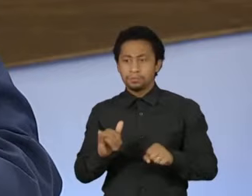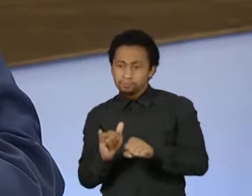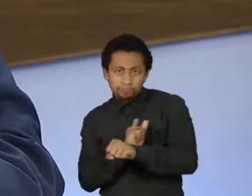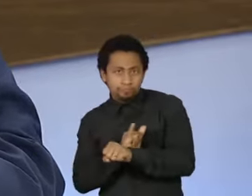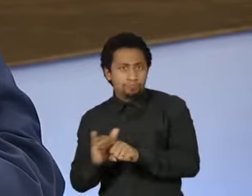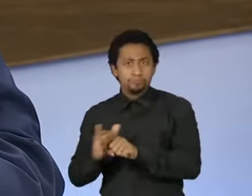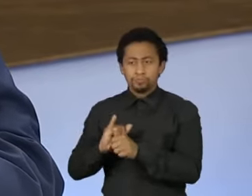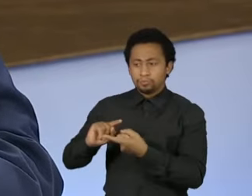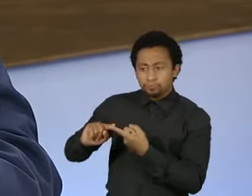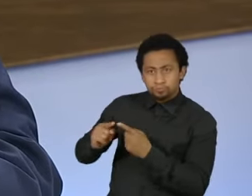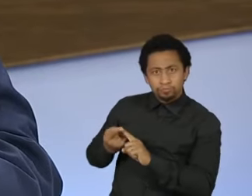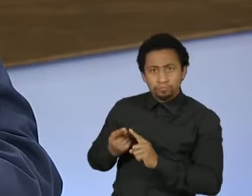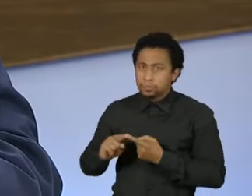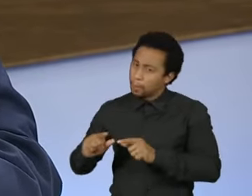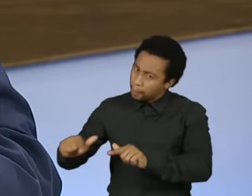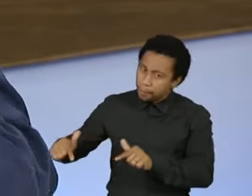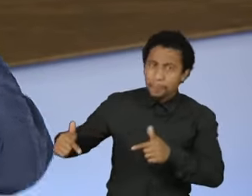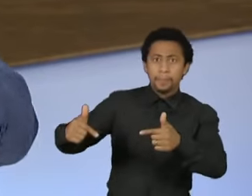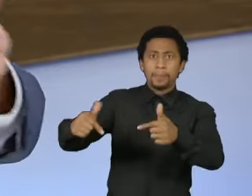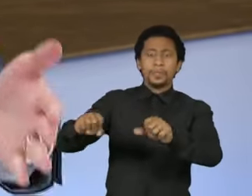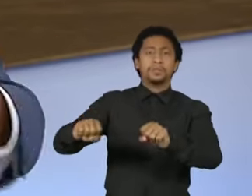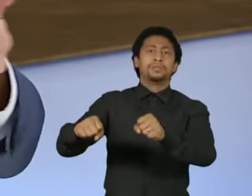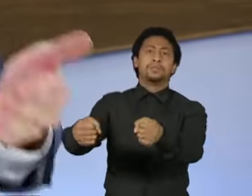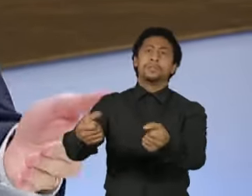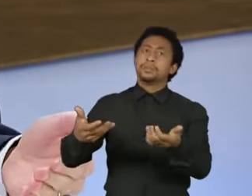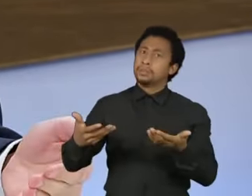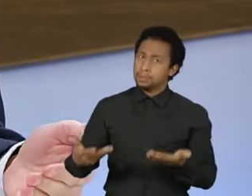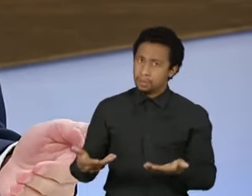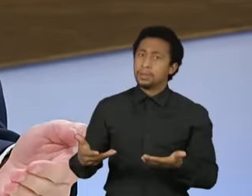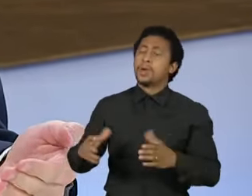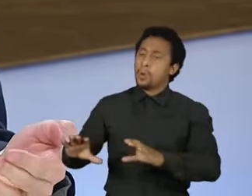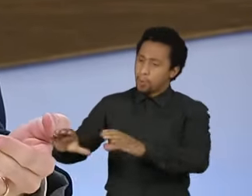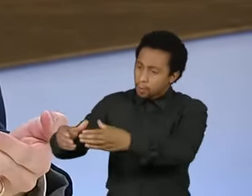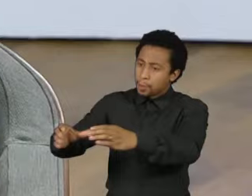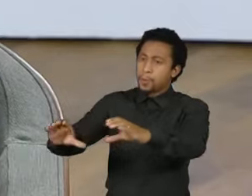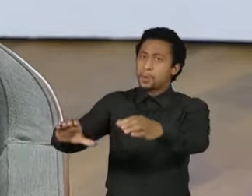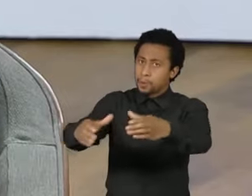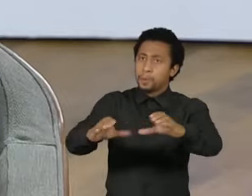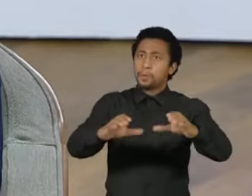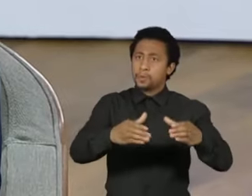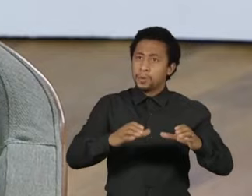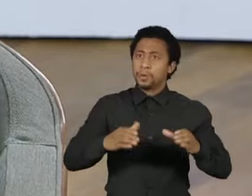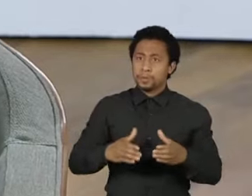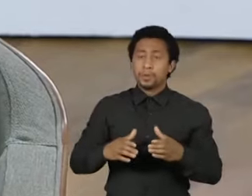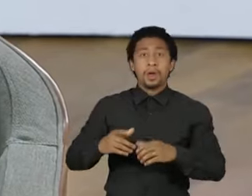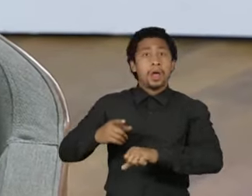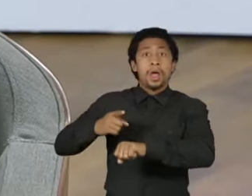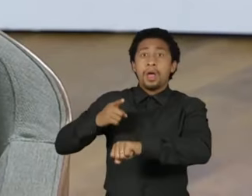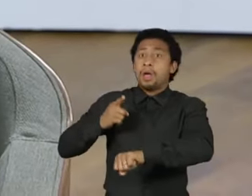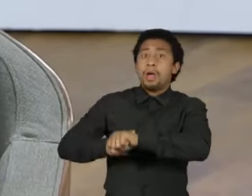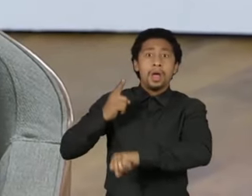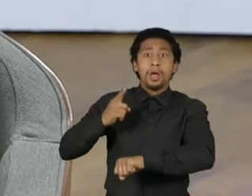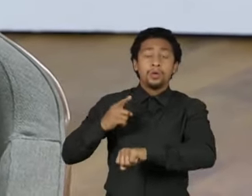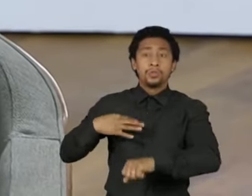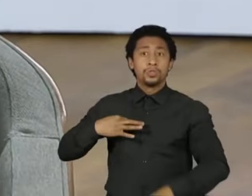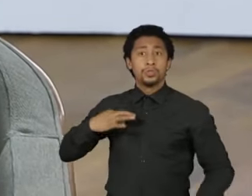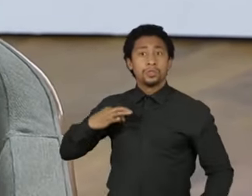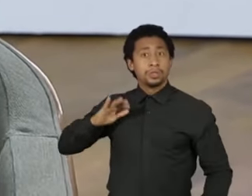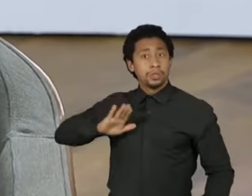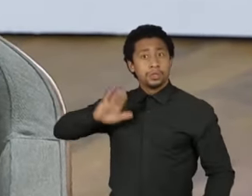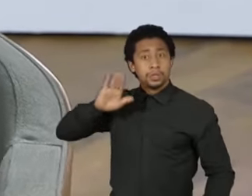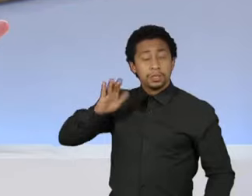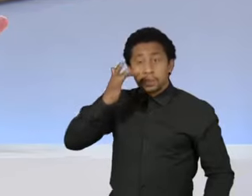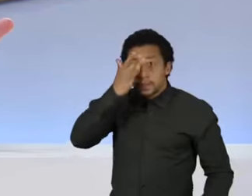um anteparo com as mãos, né? E vários grupos multifacetados. A gente tem número recorde de candidaturas de pessoas negras,